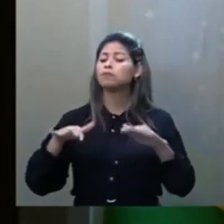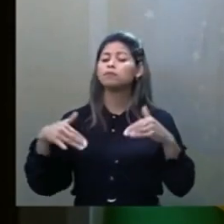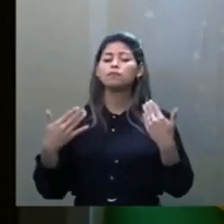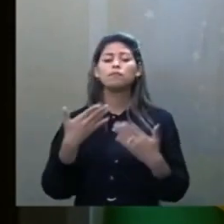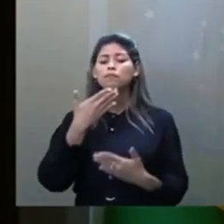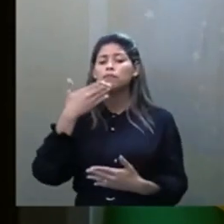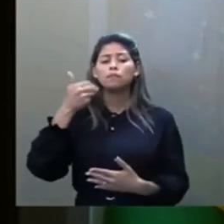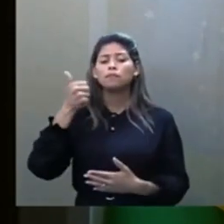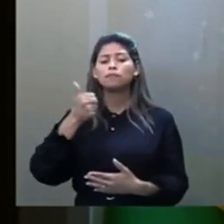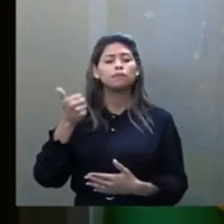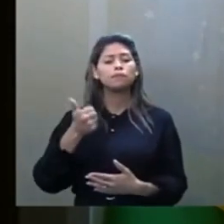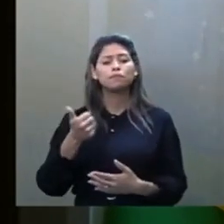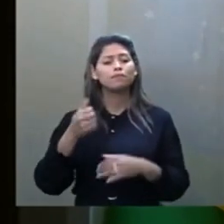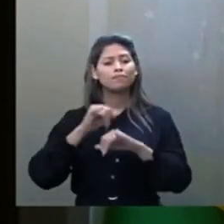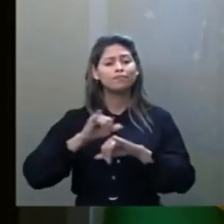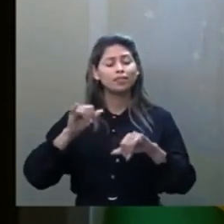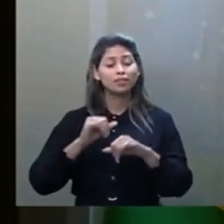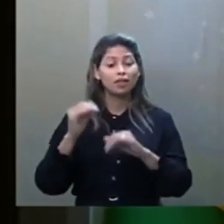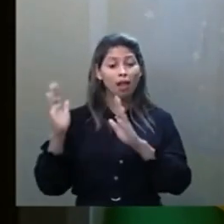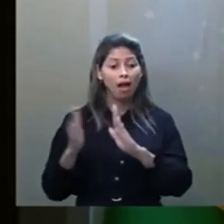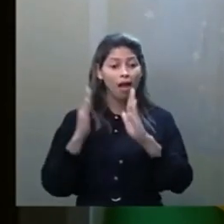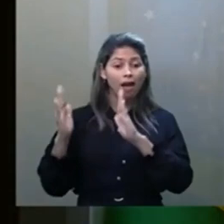Deixa eu avançar aqui, porque o tempo aqui é curtinho.